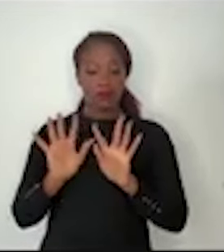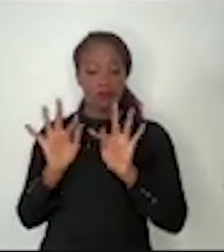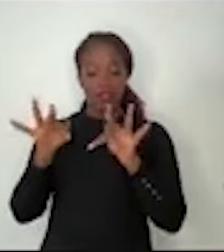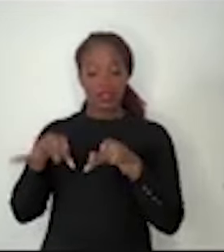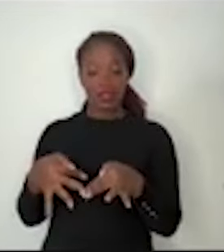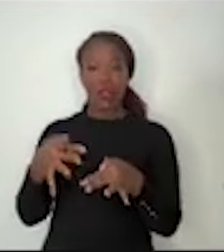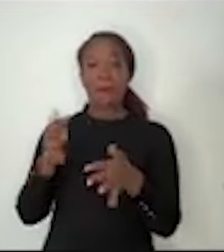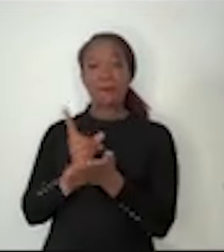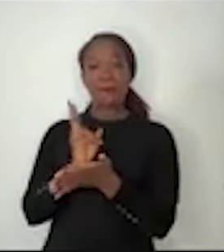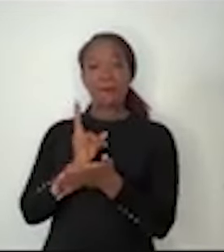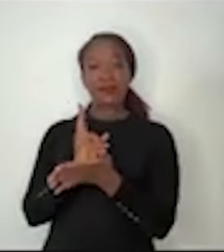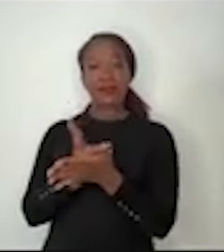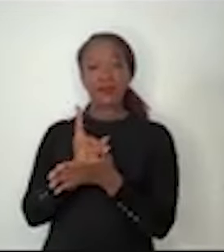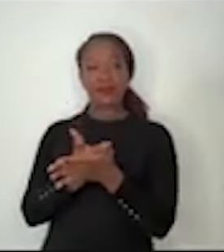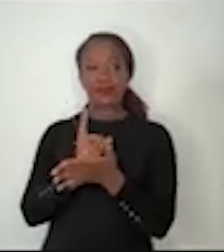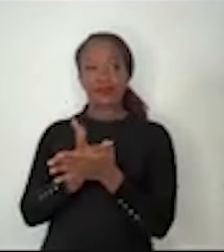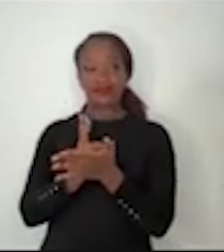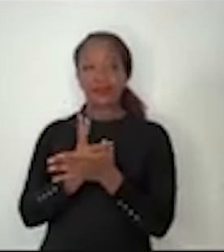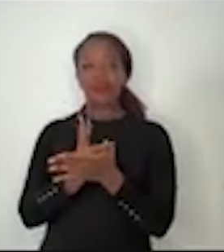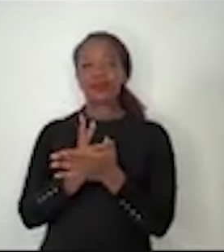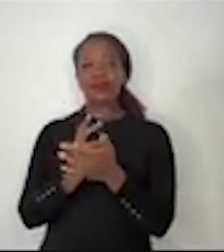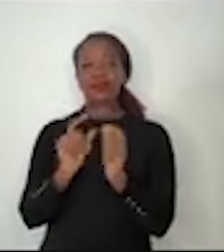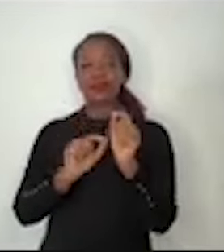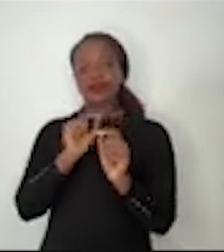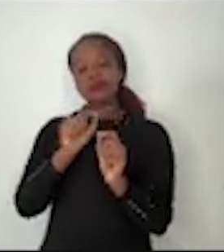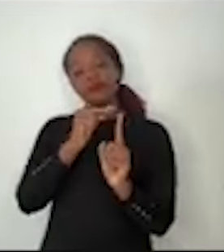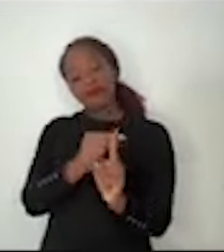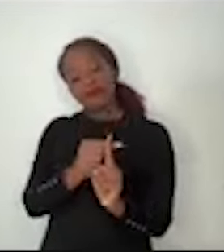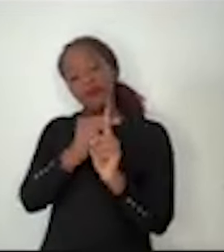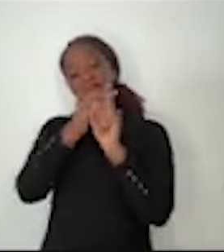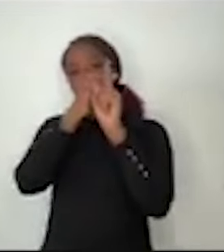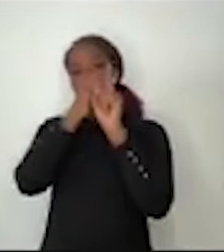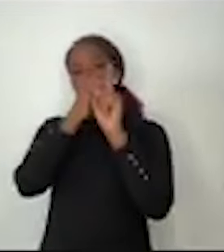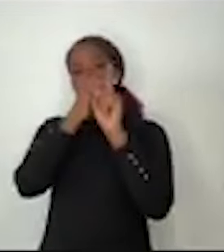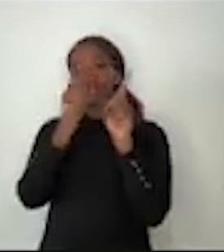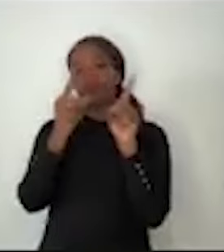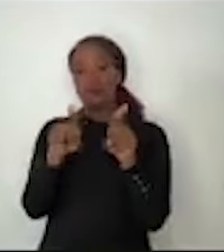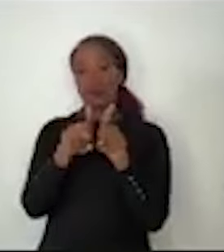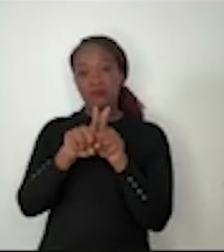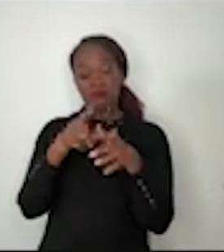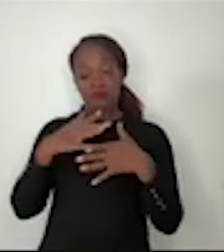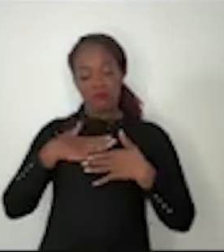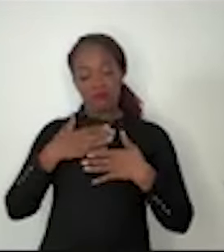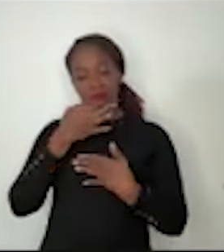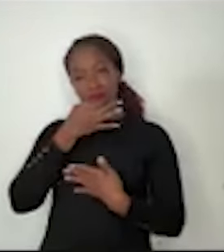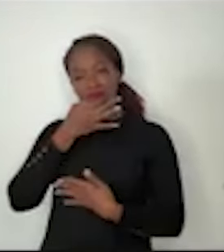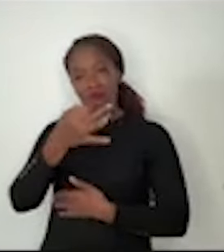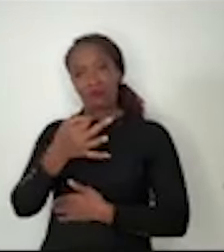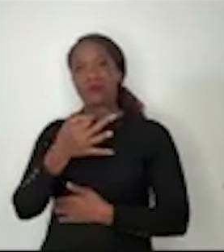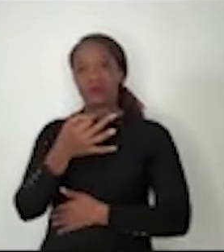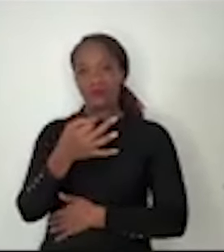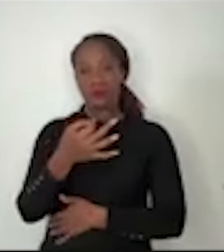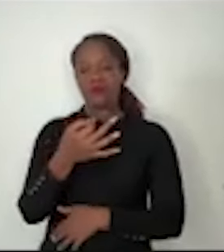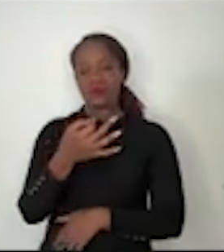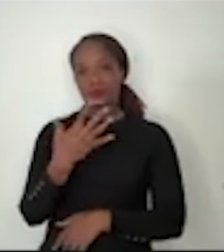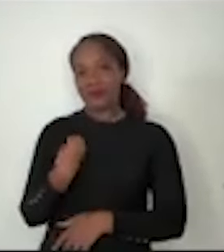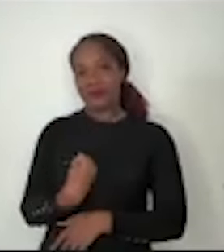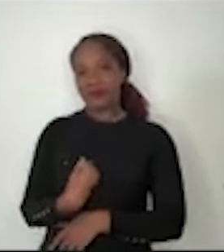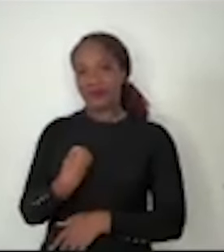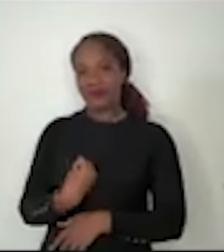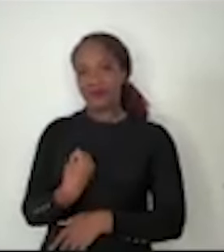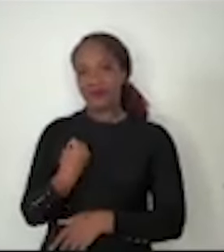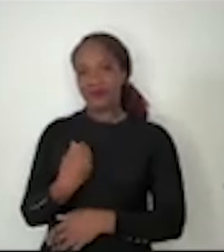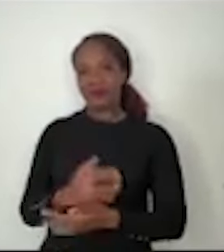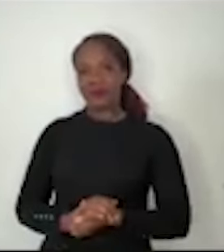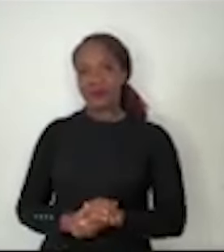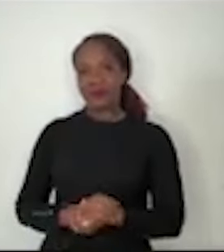que é numa chave positiva porque essa é a minha visão mesmo da vida. O Brasil